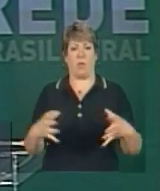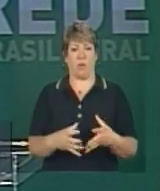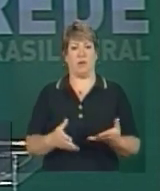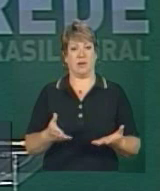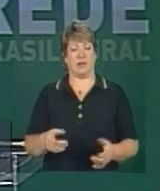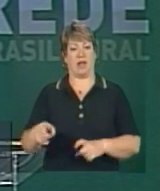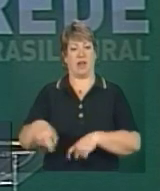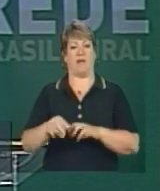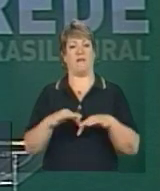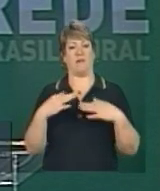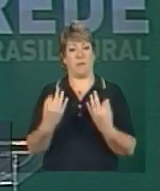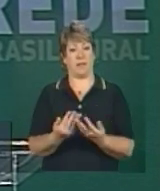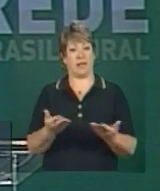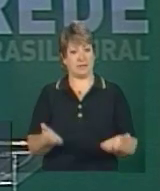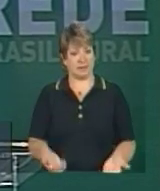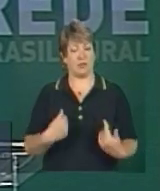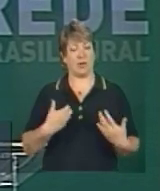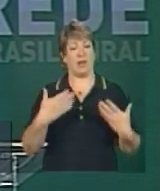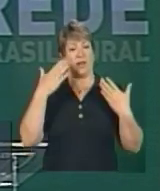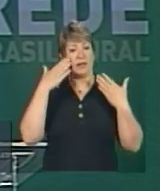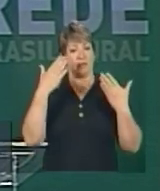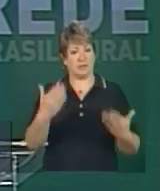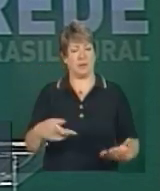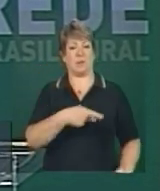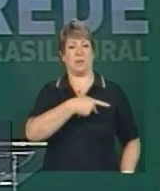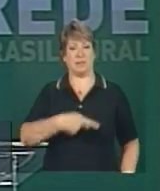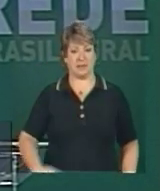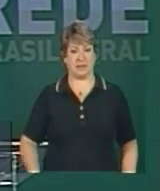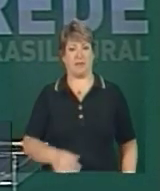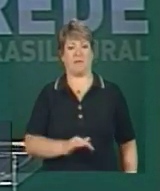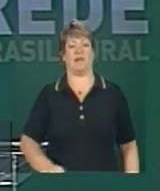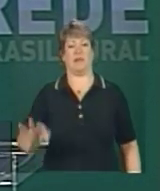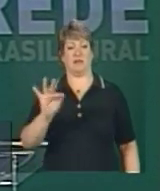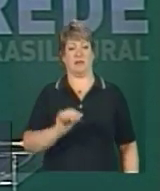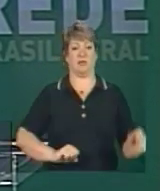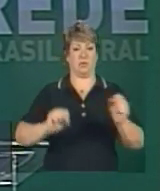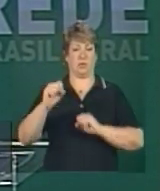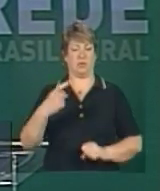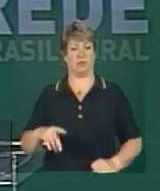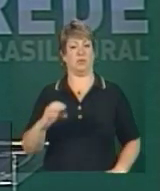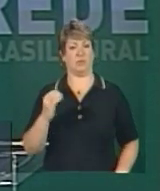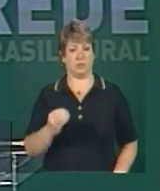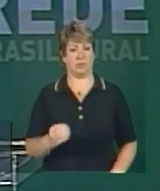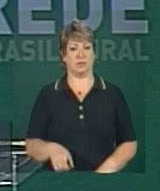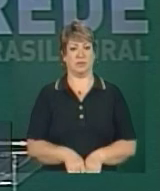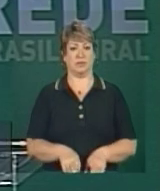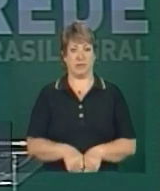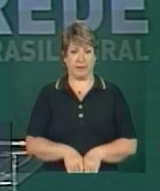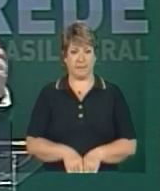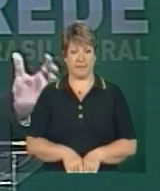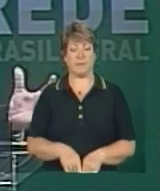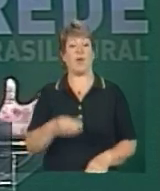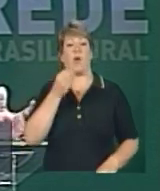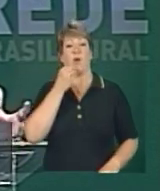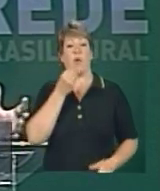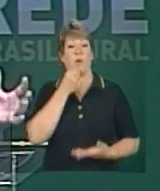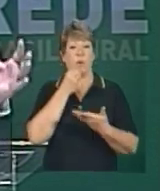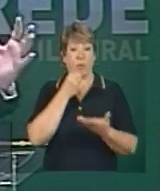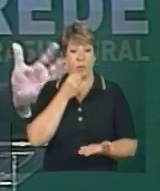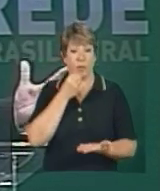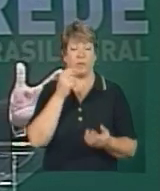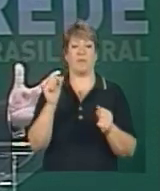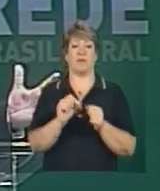agradecer ao presidente da Federação de Indústrias do Estado do Rio Grande do Sul pela oportunidade de